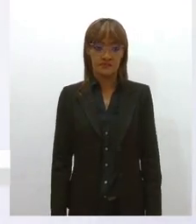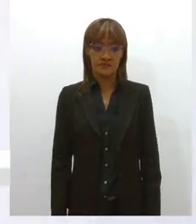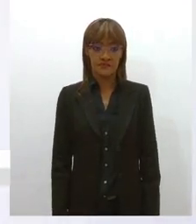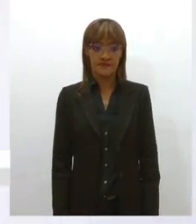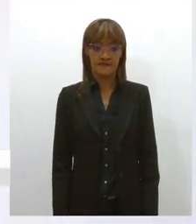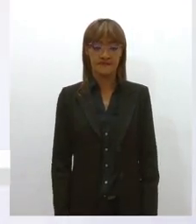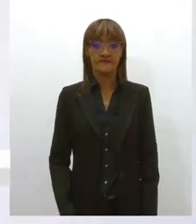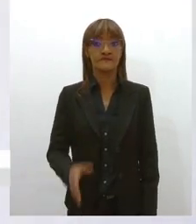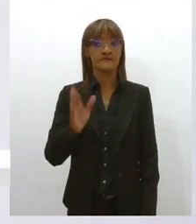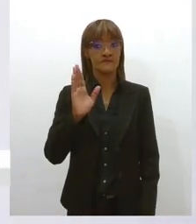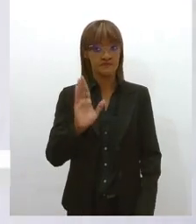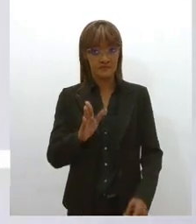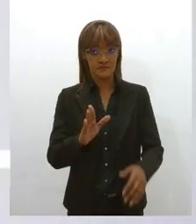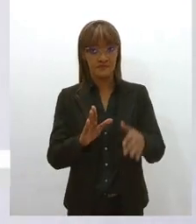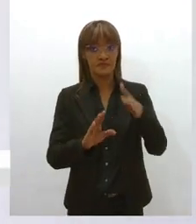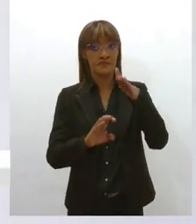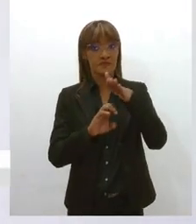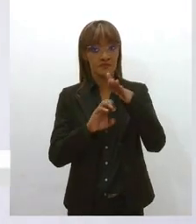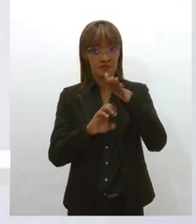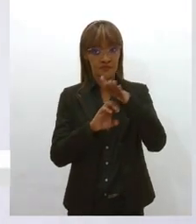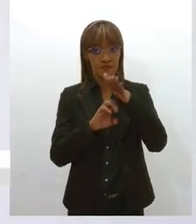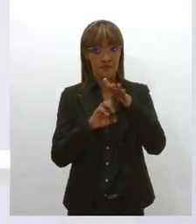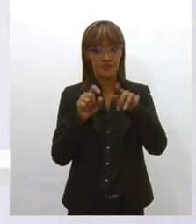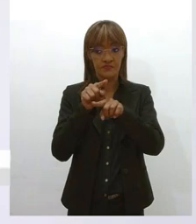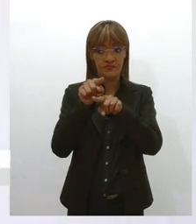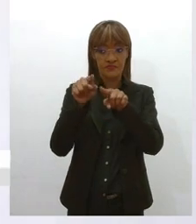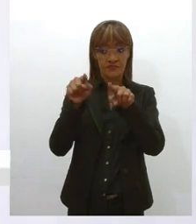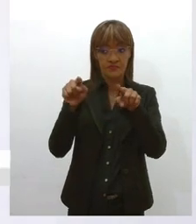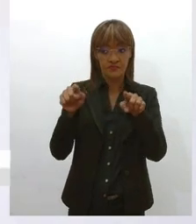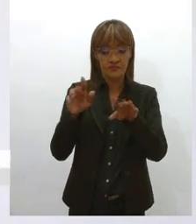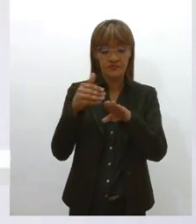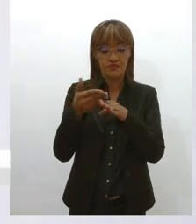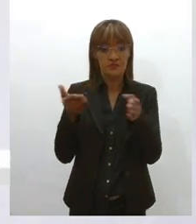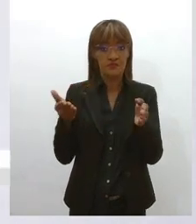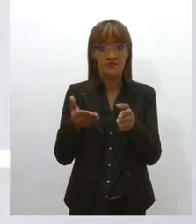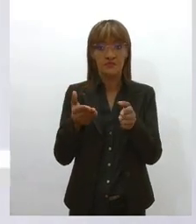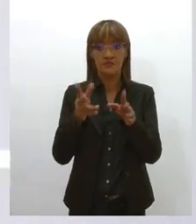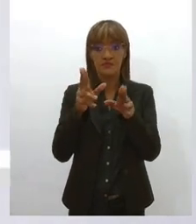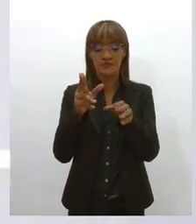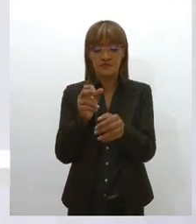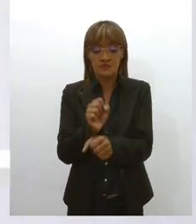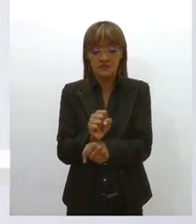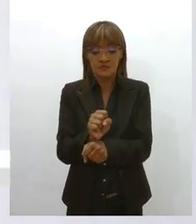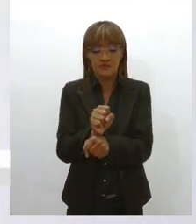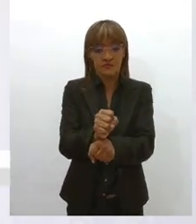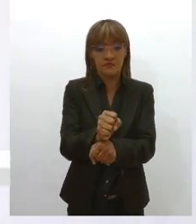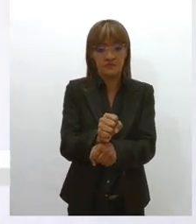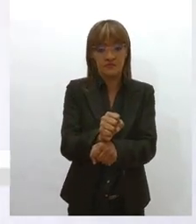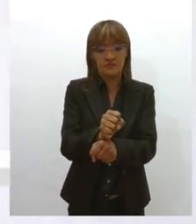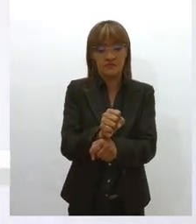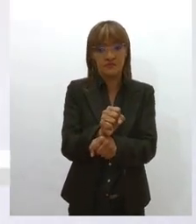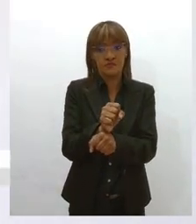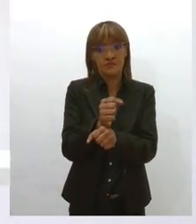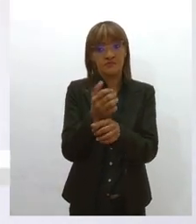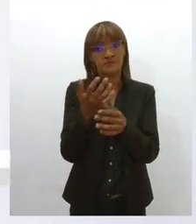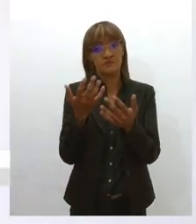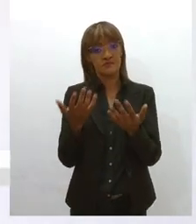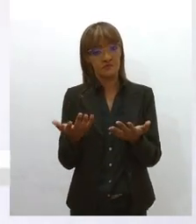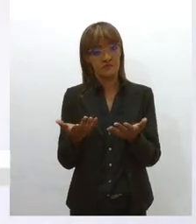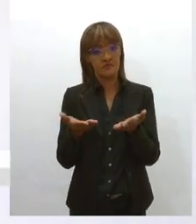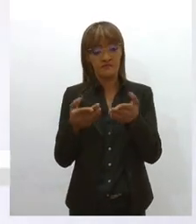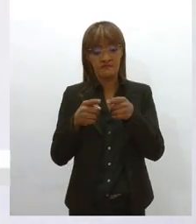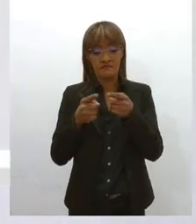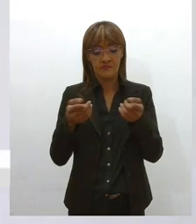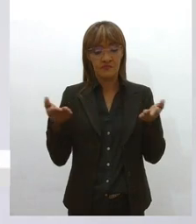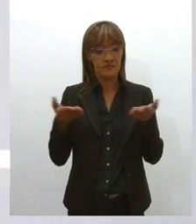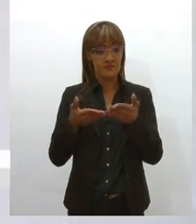empresariado brasileiro ainda tem uma mente muito escravocrata, e aí, com o advento da contra-reforma